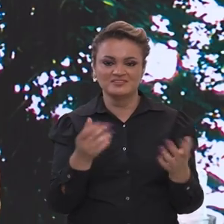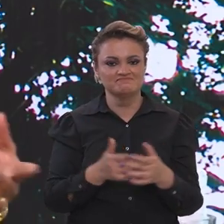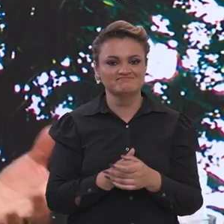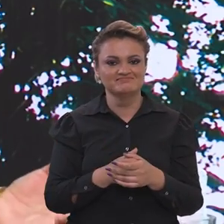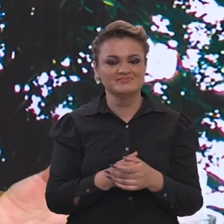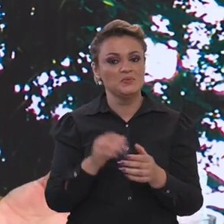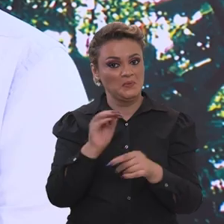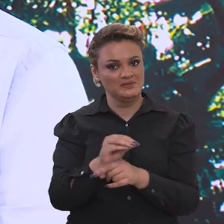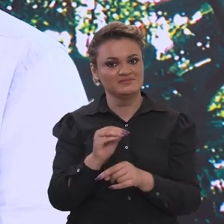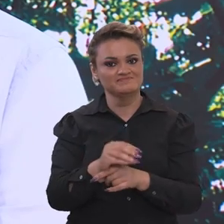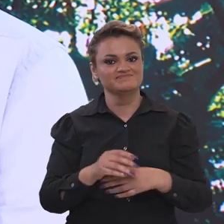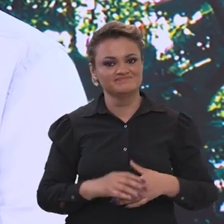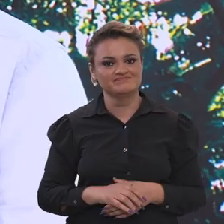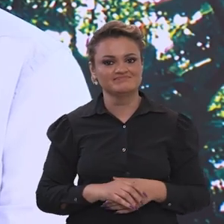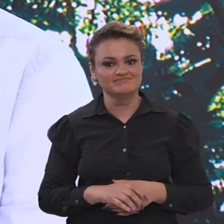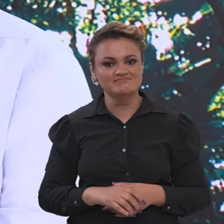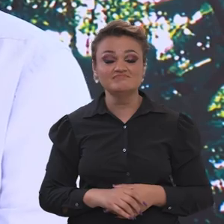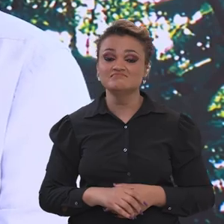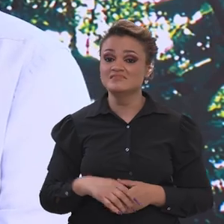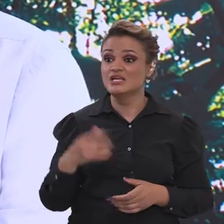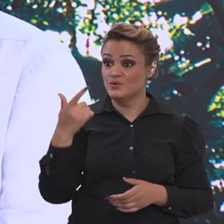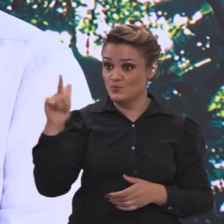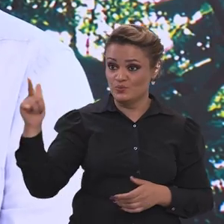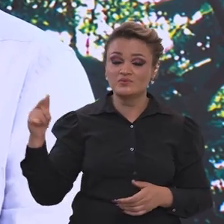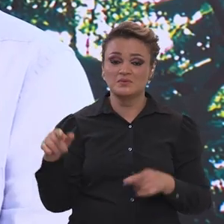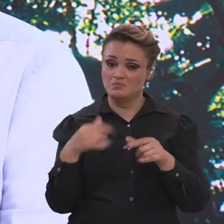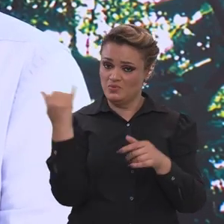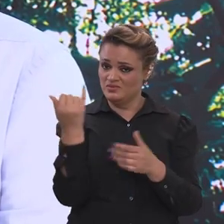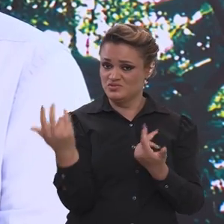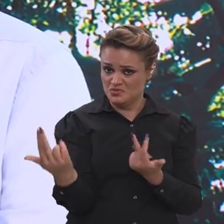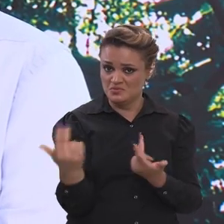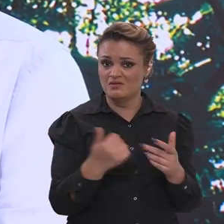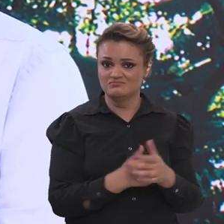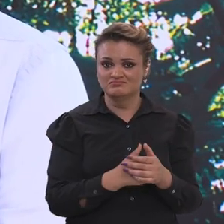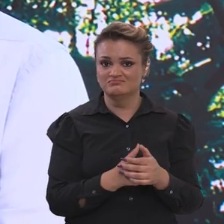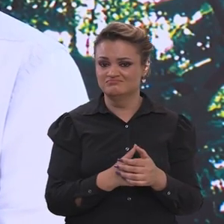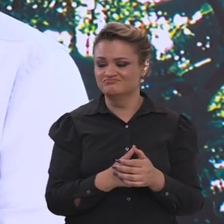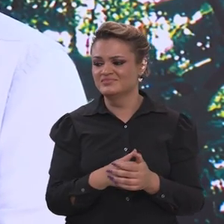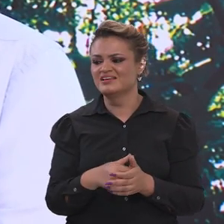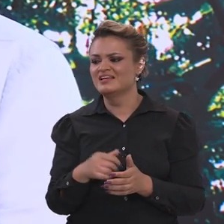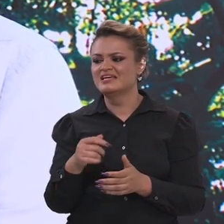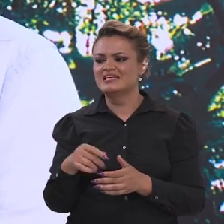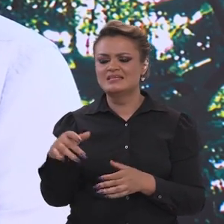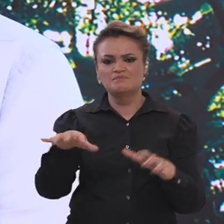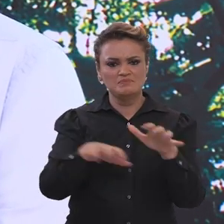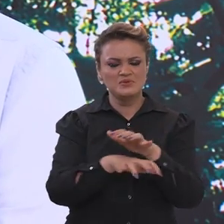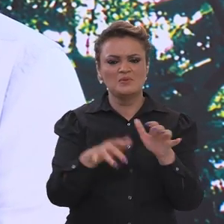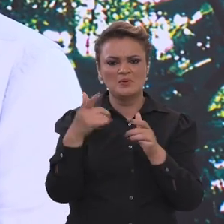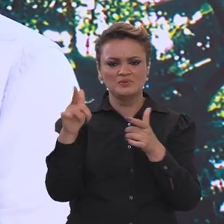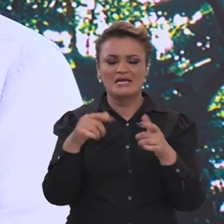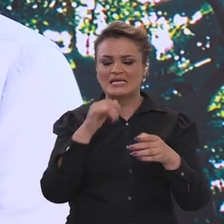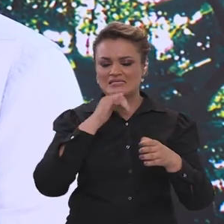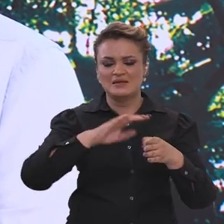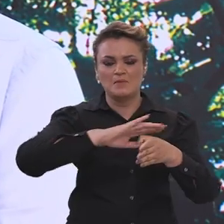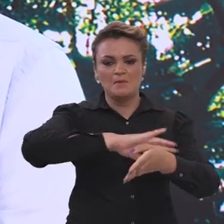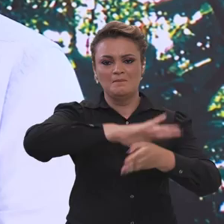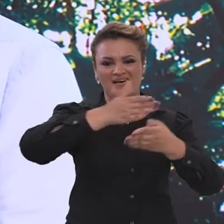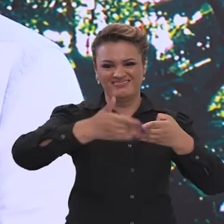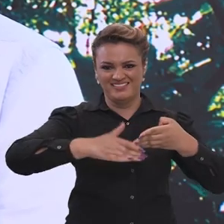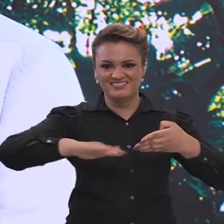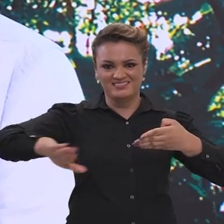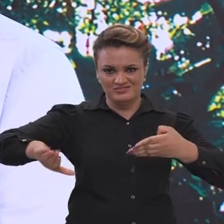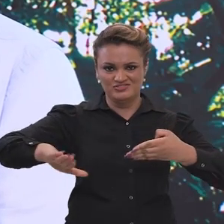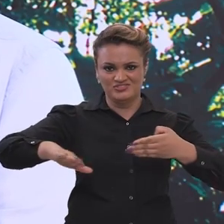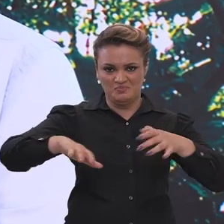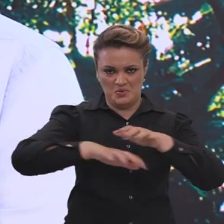atenção e, claro, preservação. E tão importantes quanto a Amazônia. E foram muito agredidos, A Mataba